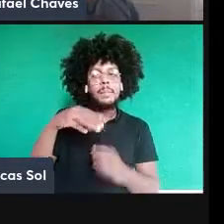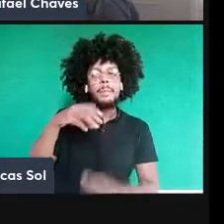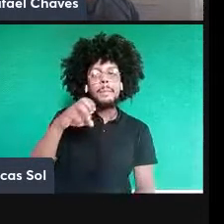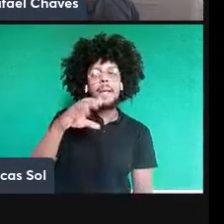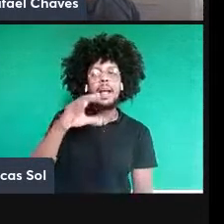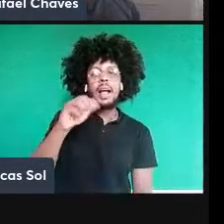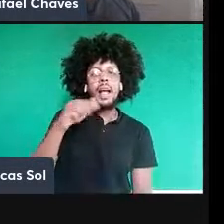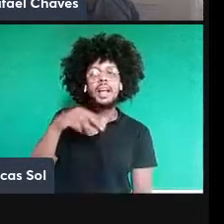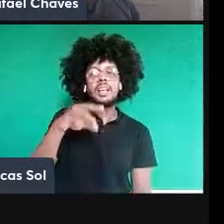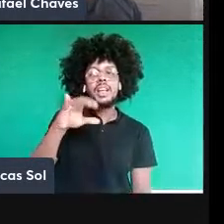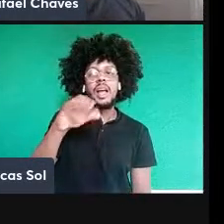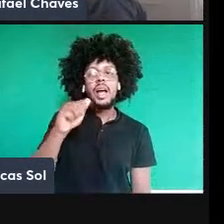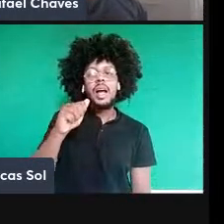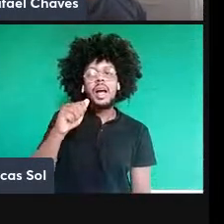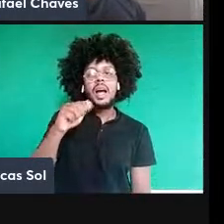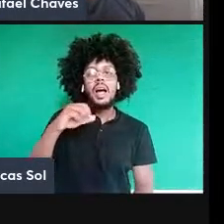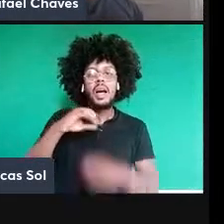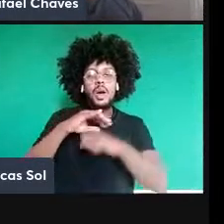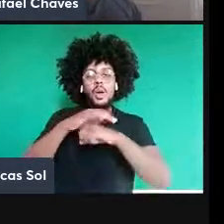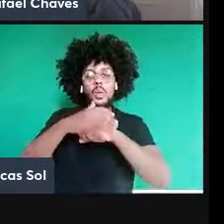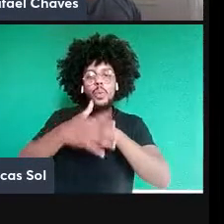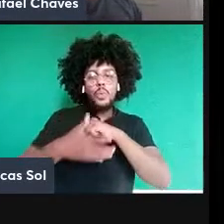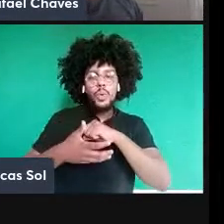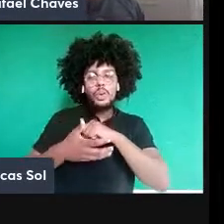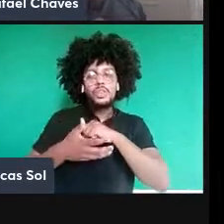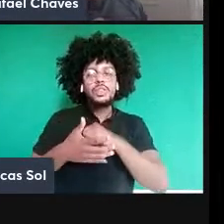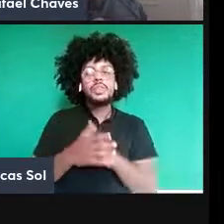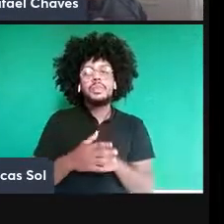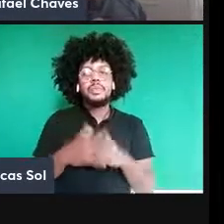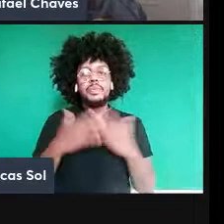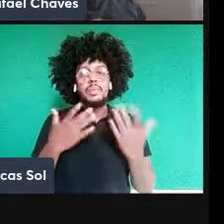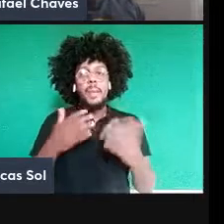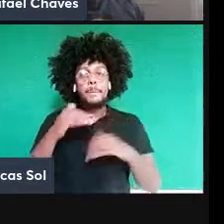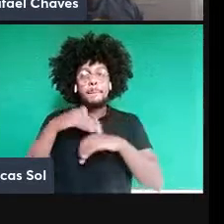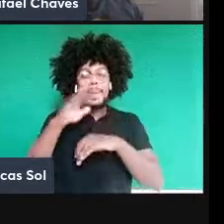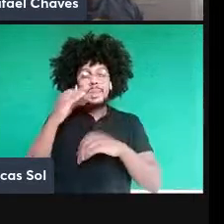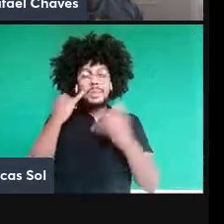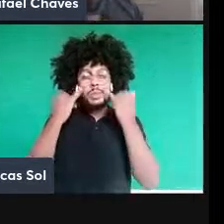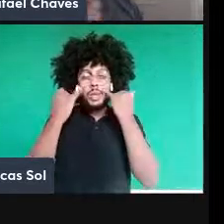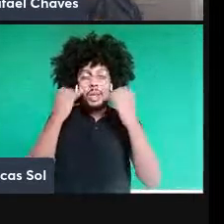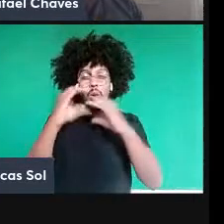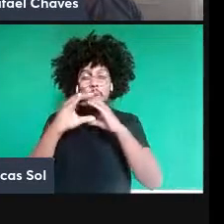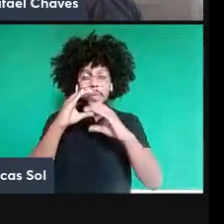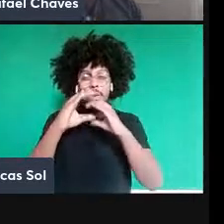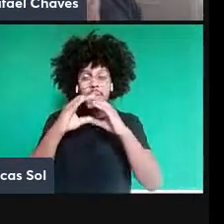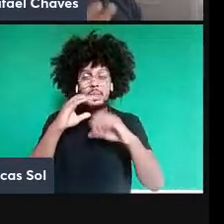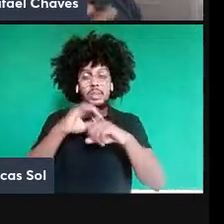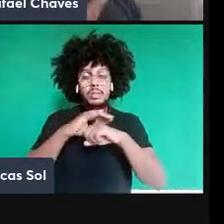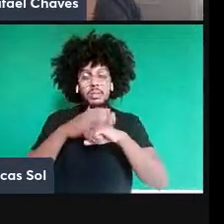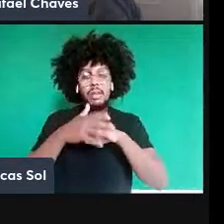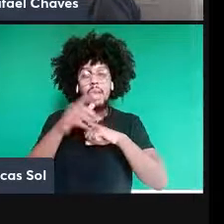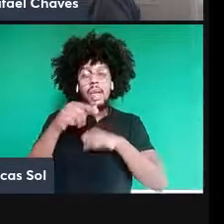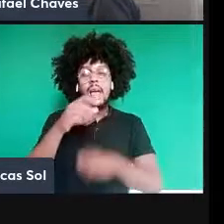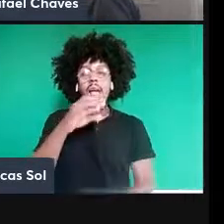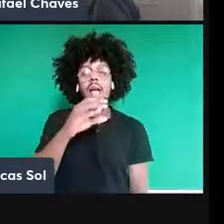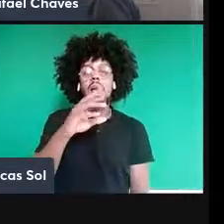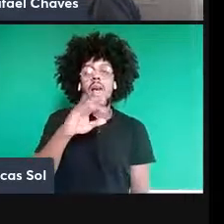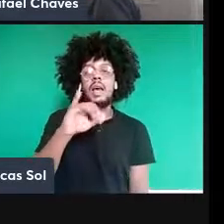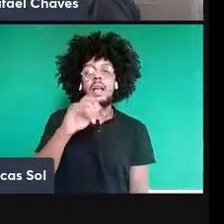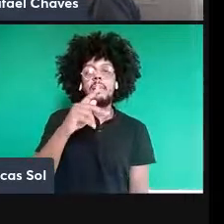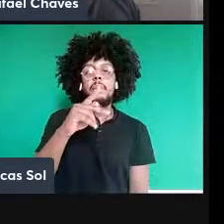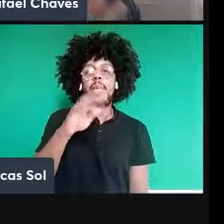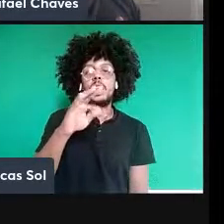importante da comunicação quântica é o que a gente chama de criptografia quântica. O que é a ideia de que a nossa,